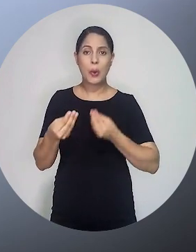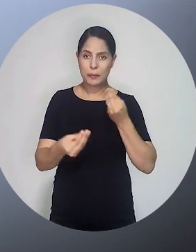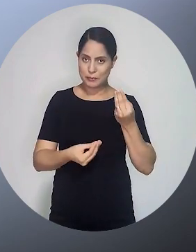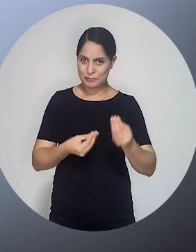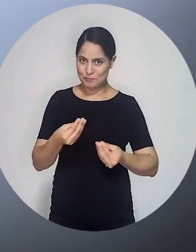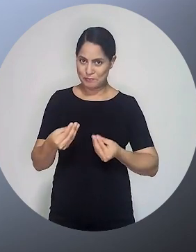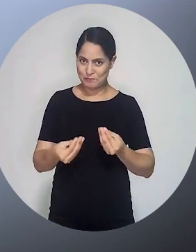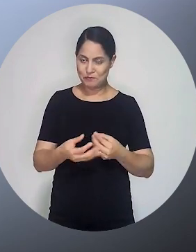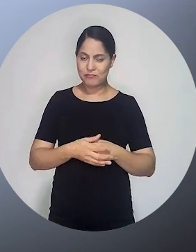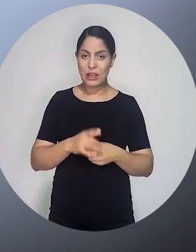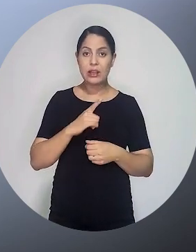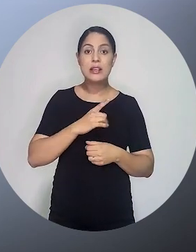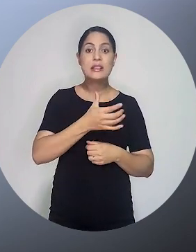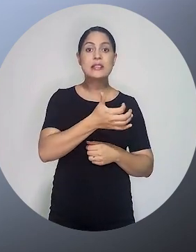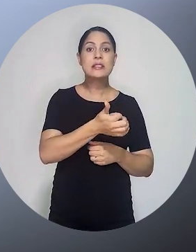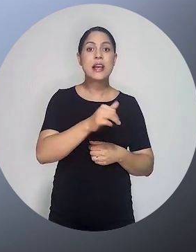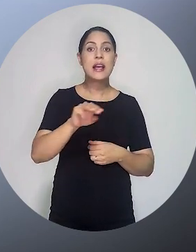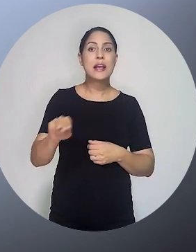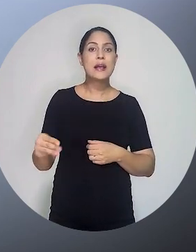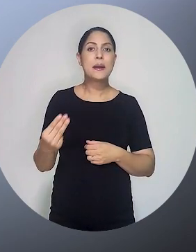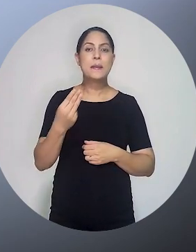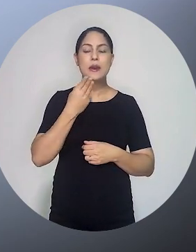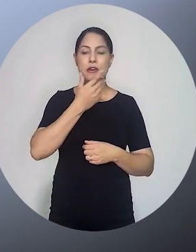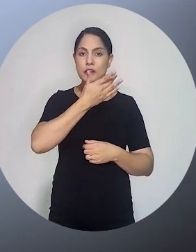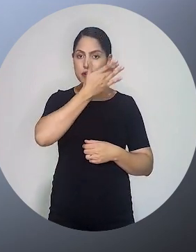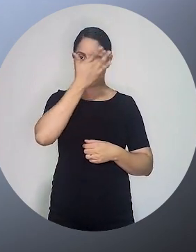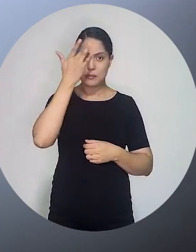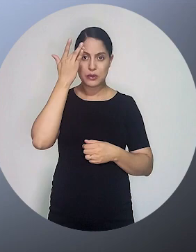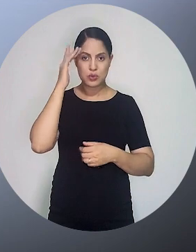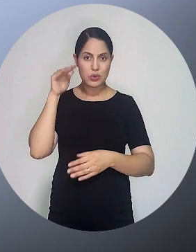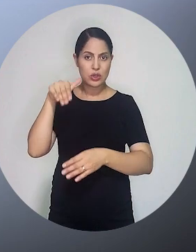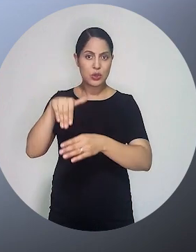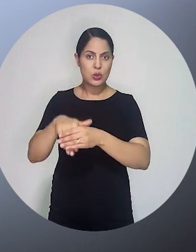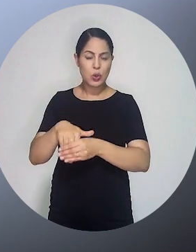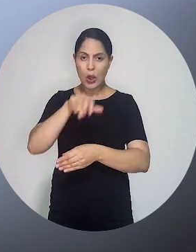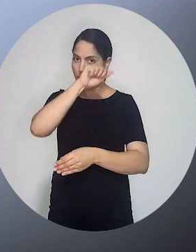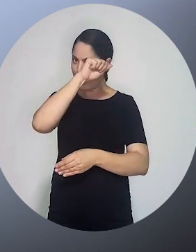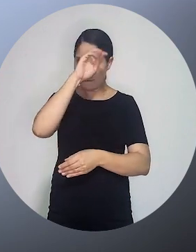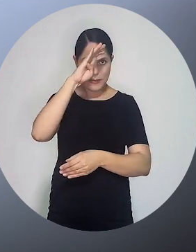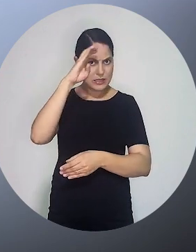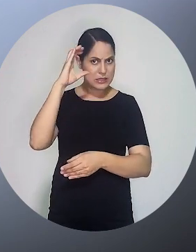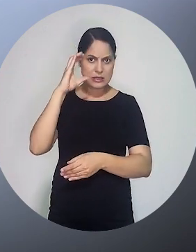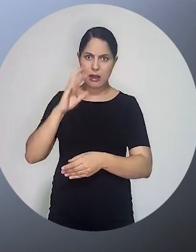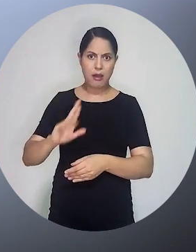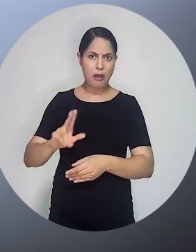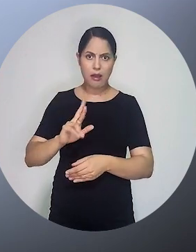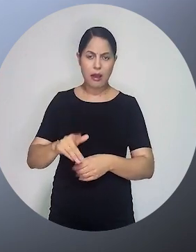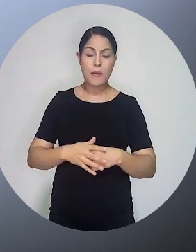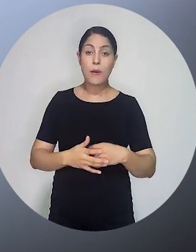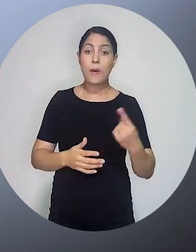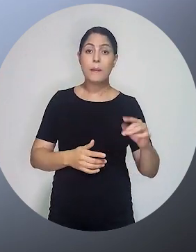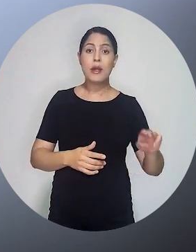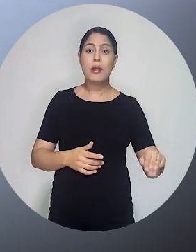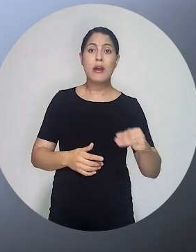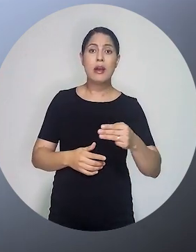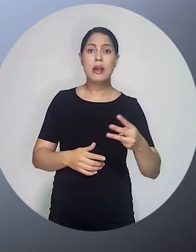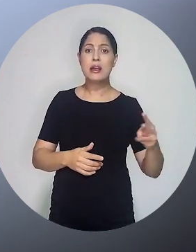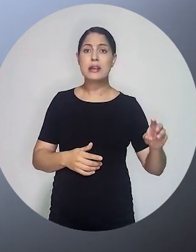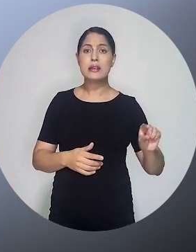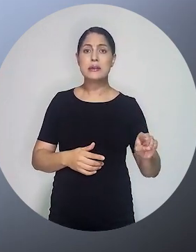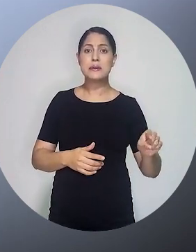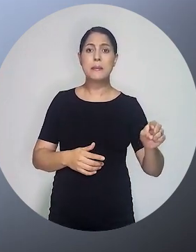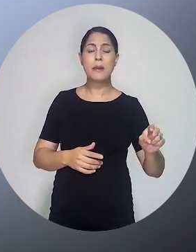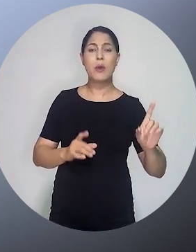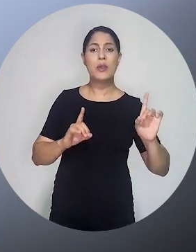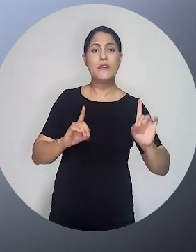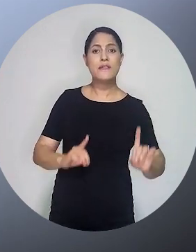Como integrar ao processo eleitoral mais de 6 milhões de eleitores analfabetos e mais de 1.200.000